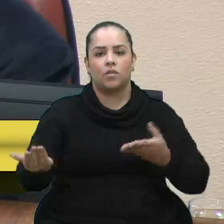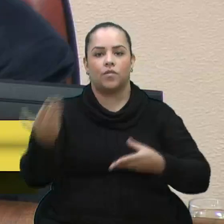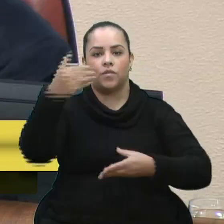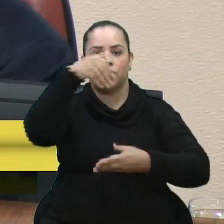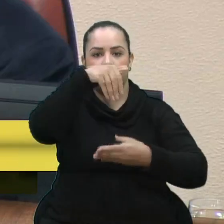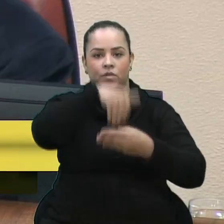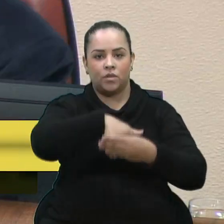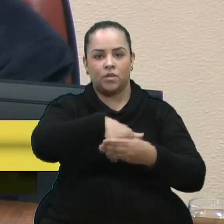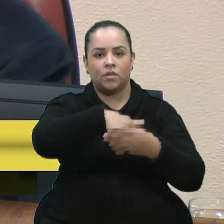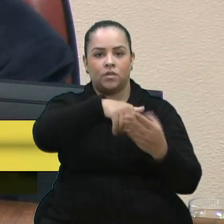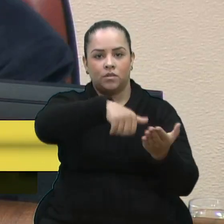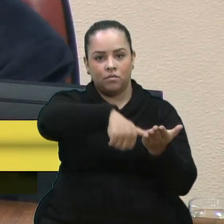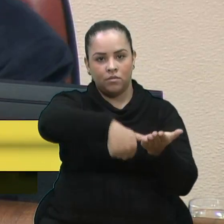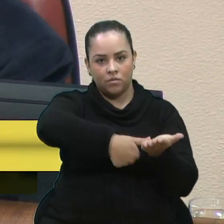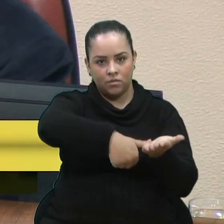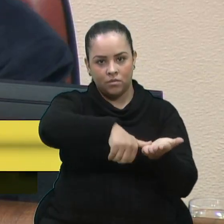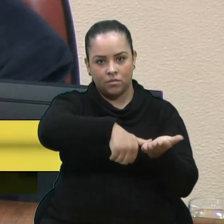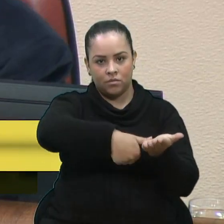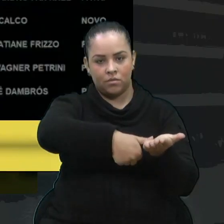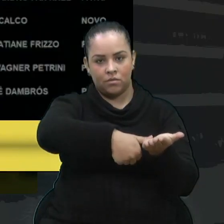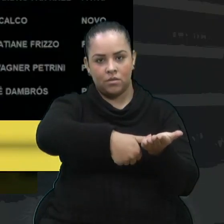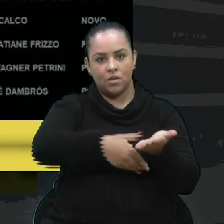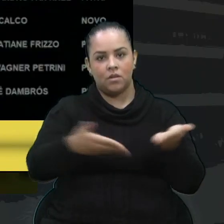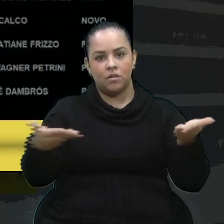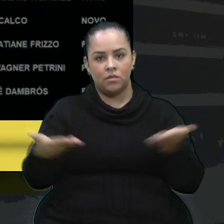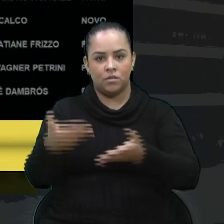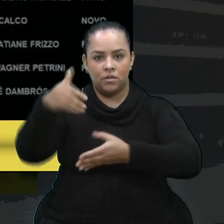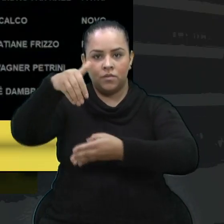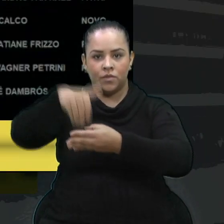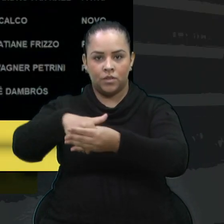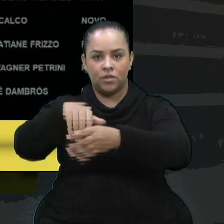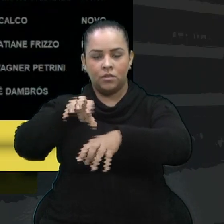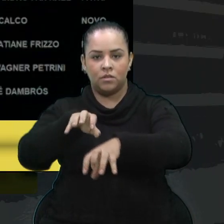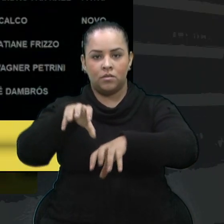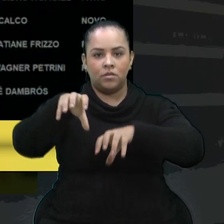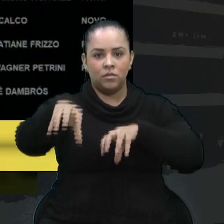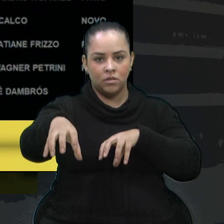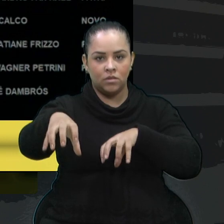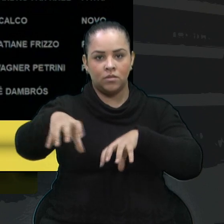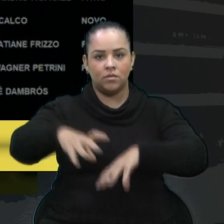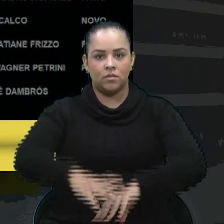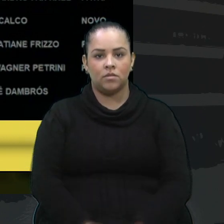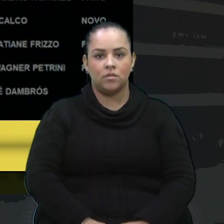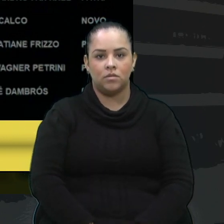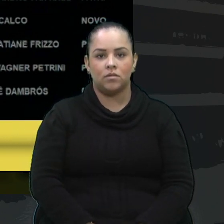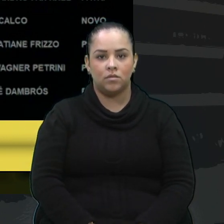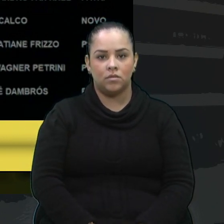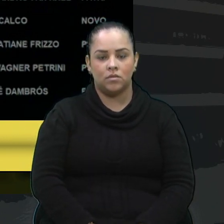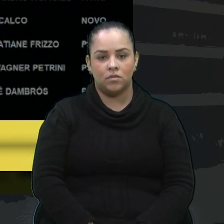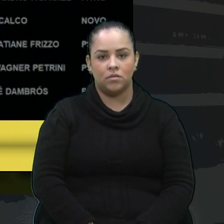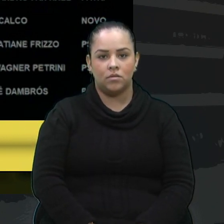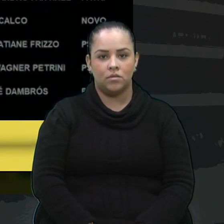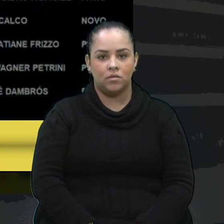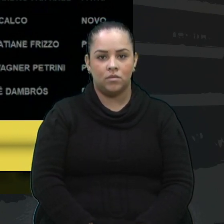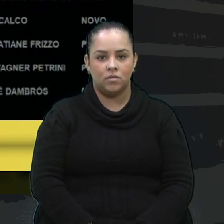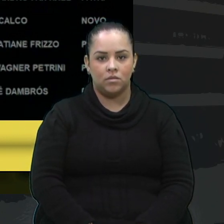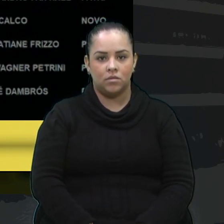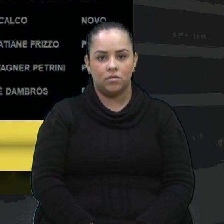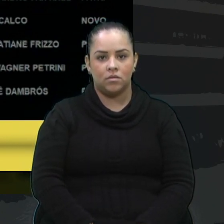...votos no terminal eletrônico. Passamos ao registro dos votos vereadores que acompanham remotamente a sessão.